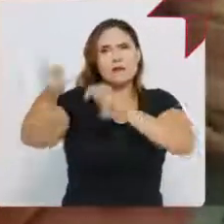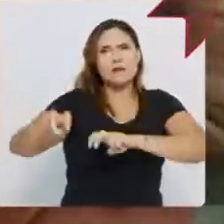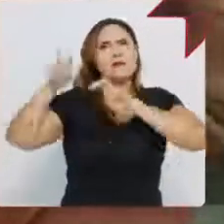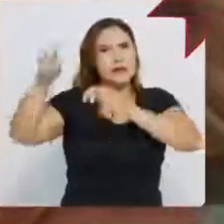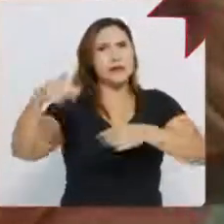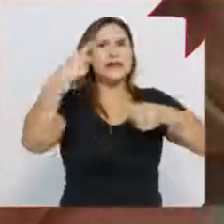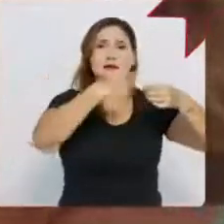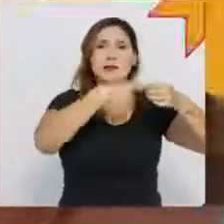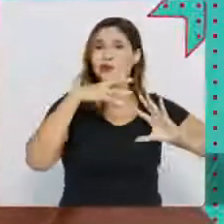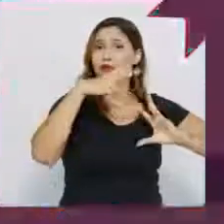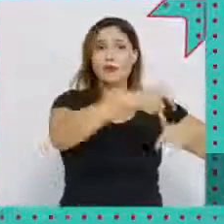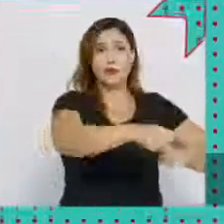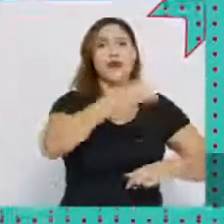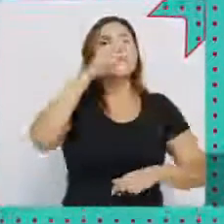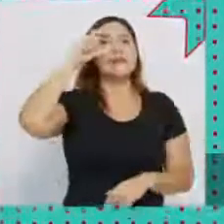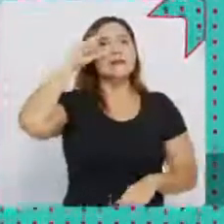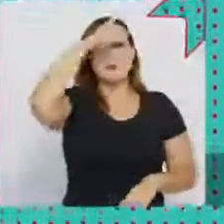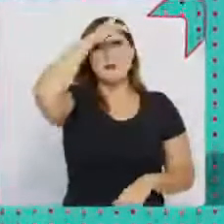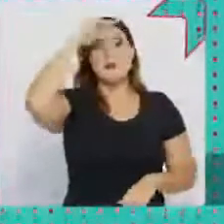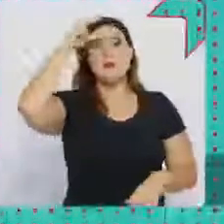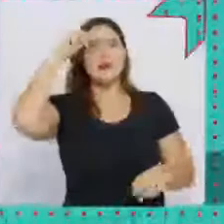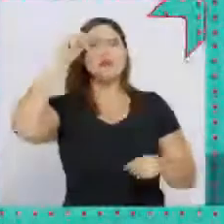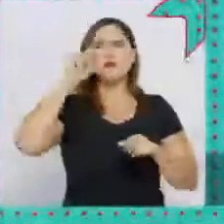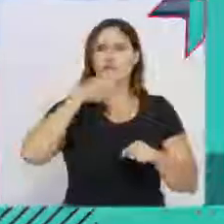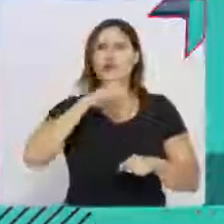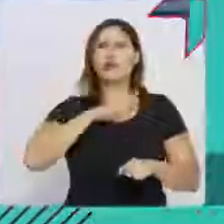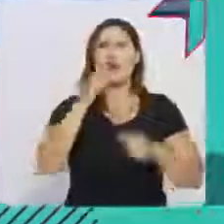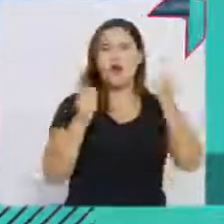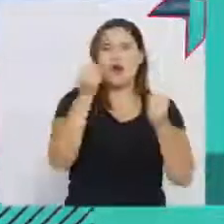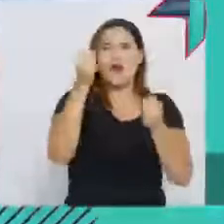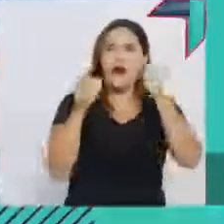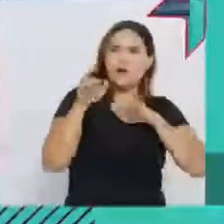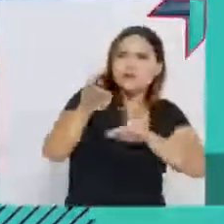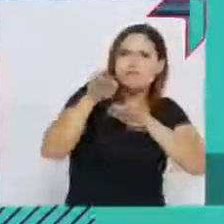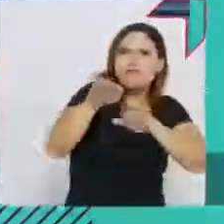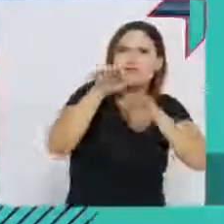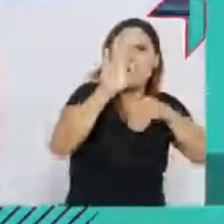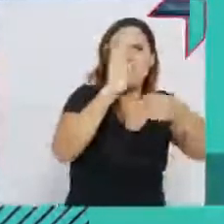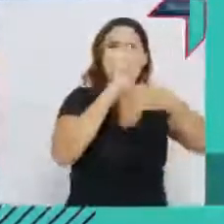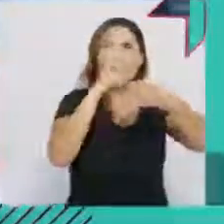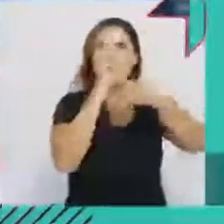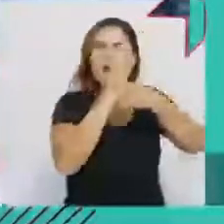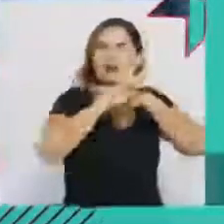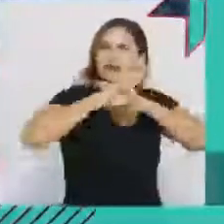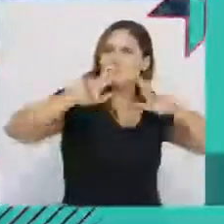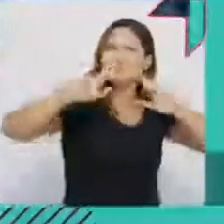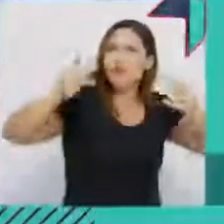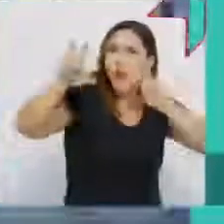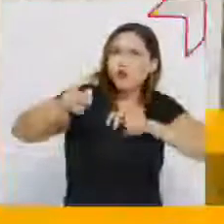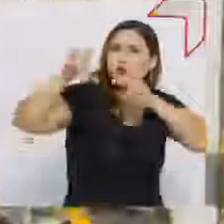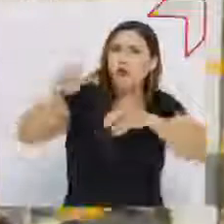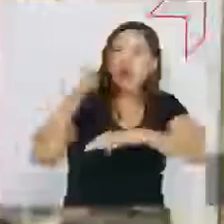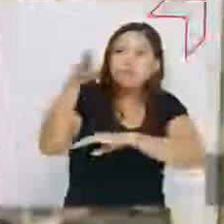Zé Prefeito ainda vai criar a Unidade Móvel de Saúde, que vai levar diversas especialidades a todos os distritos e bairros da cidade.